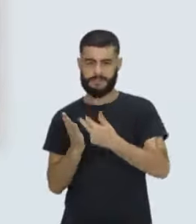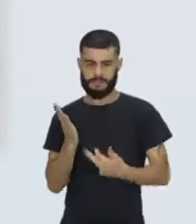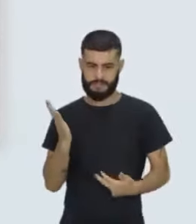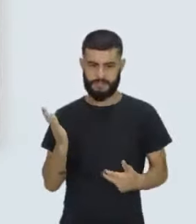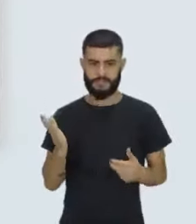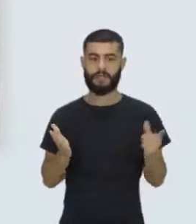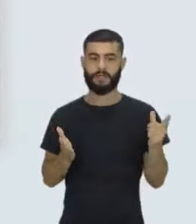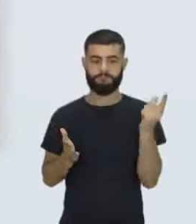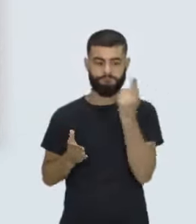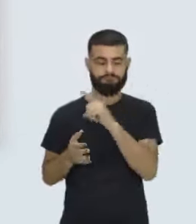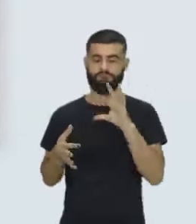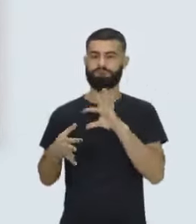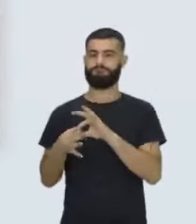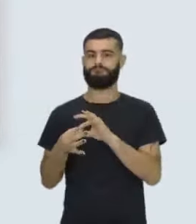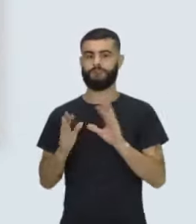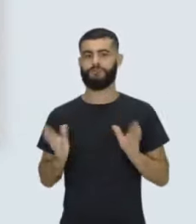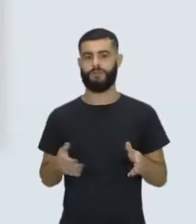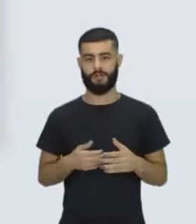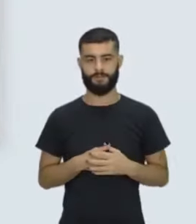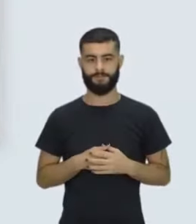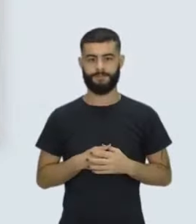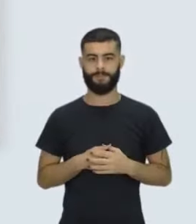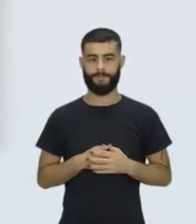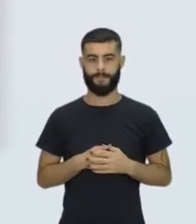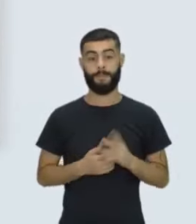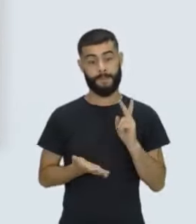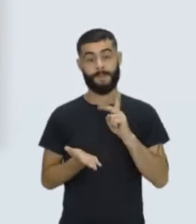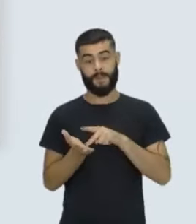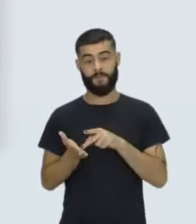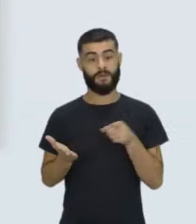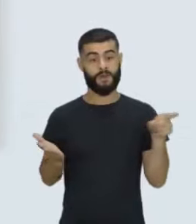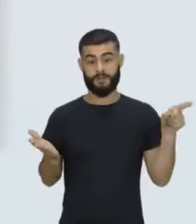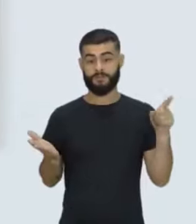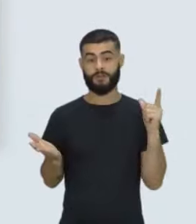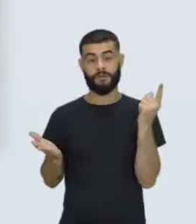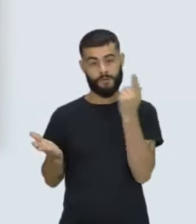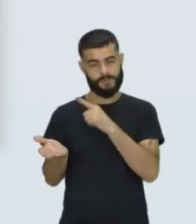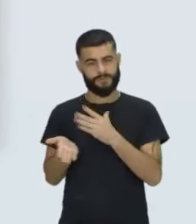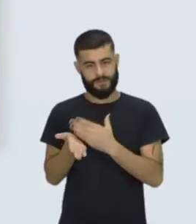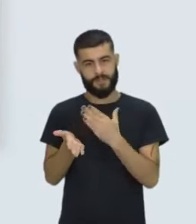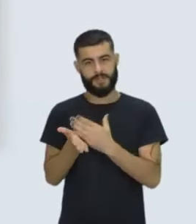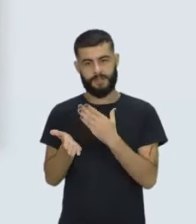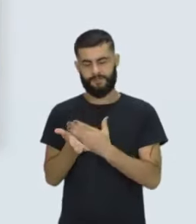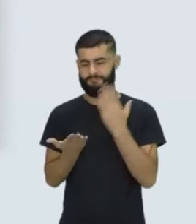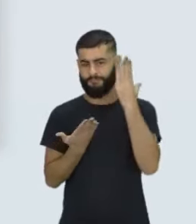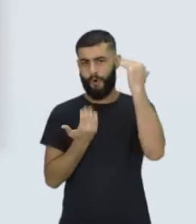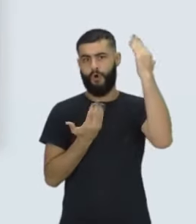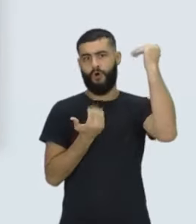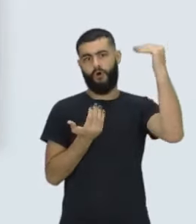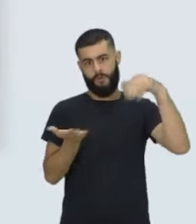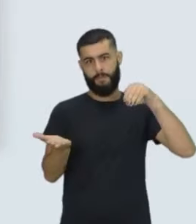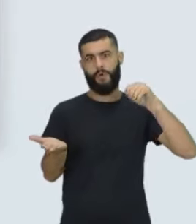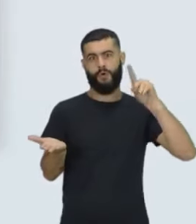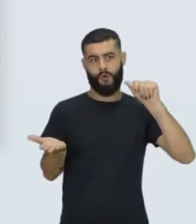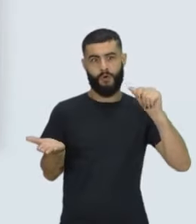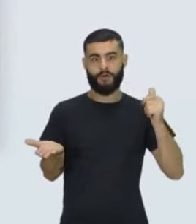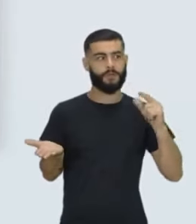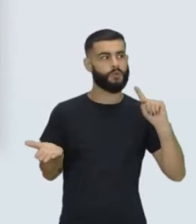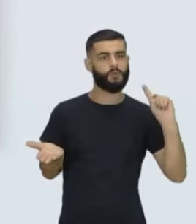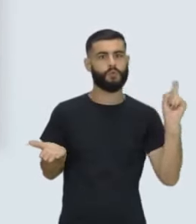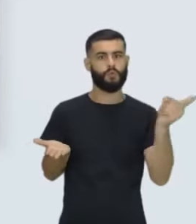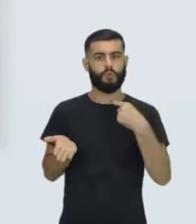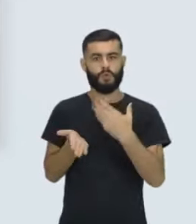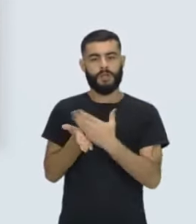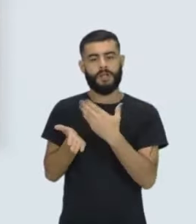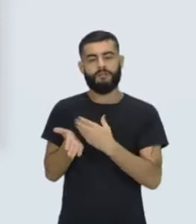com ela. A Helena Morley antecipa, na verdade, muitos desses livros que estão na moda hoje, que tem essa dicção, esse